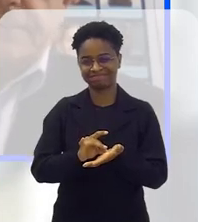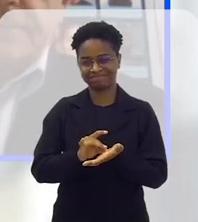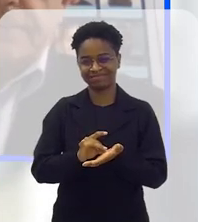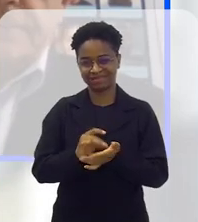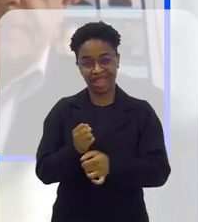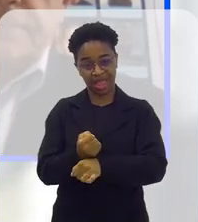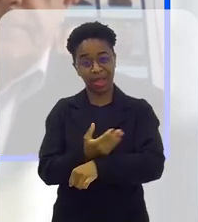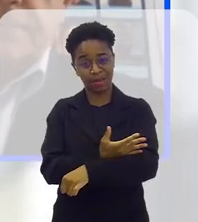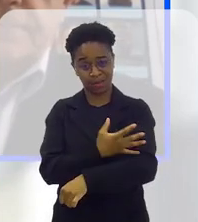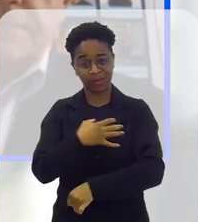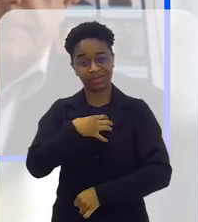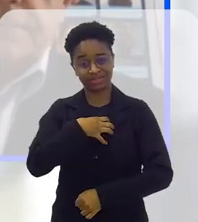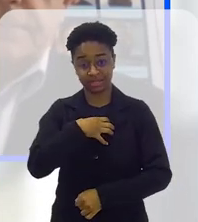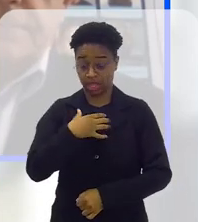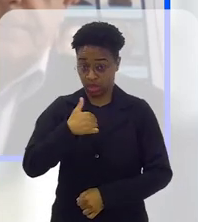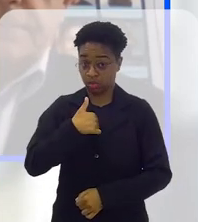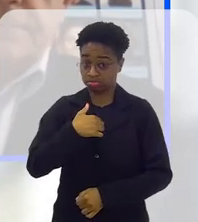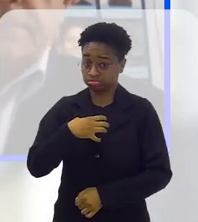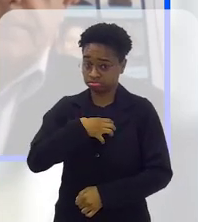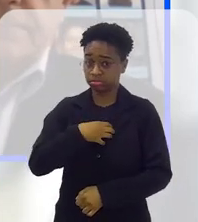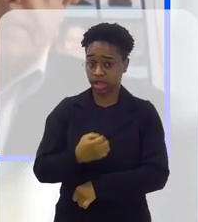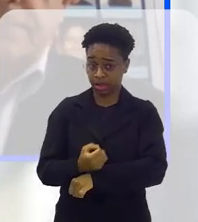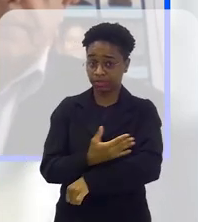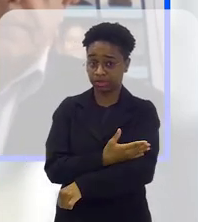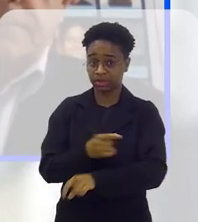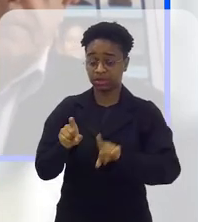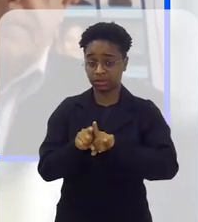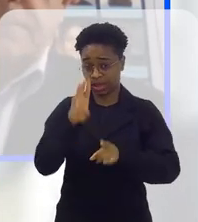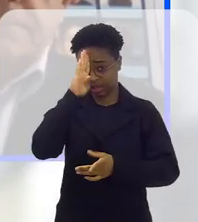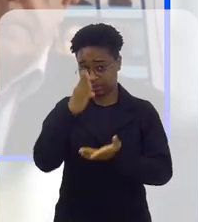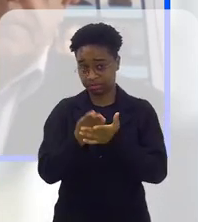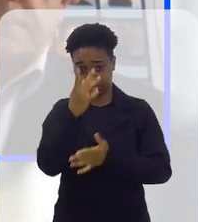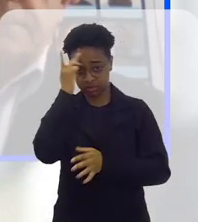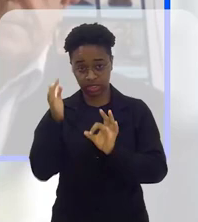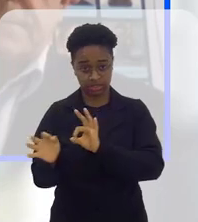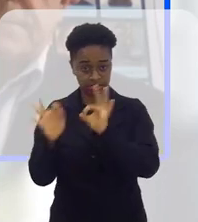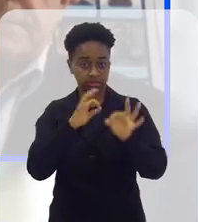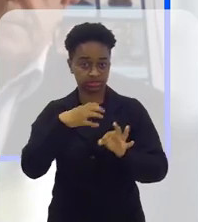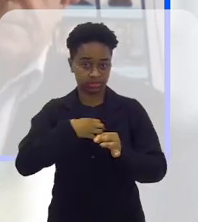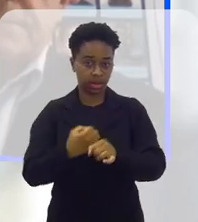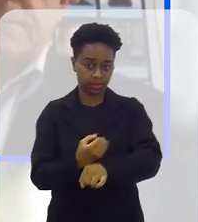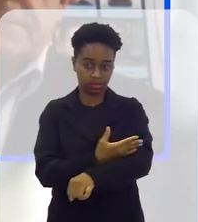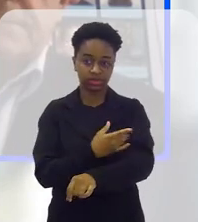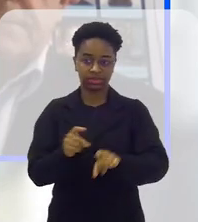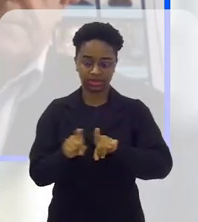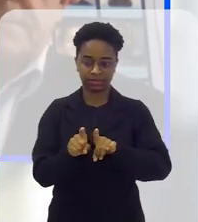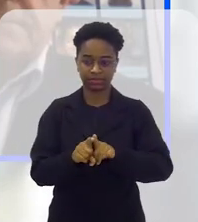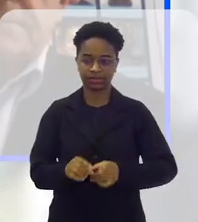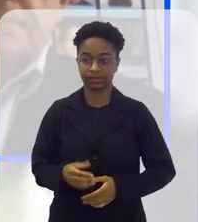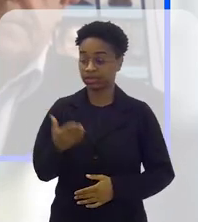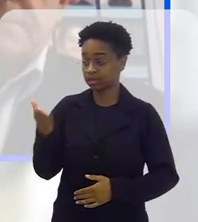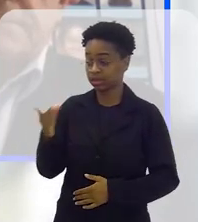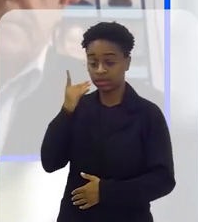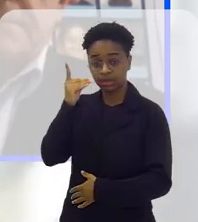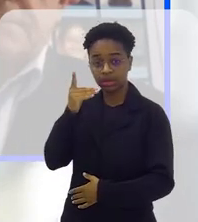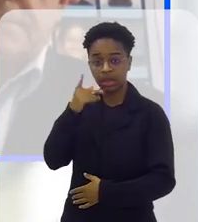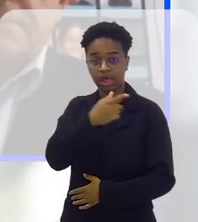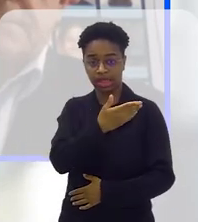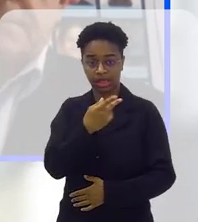emocionou, a mim emocionou e acredito que a todos que estão nos assistindo também. Deputado, a